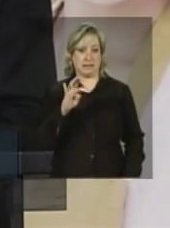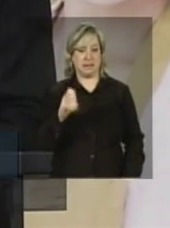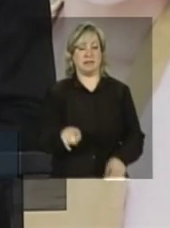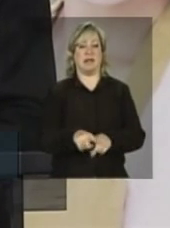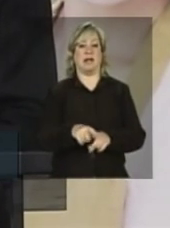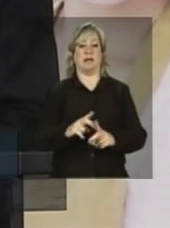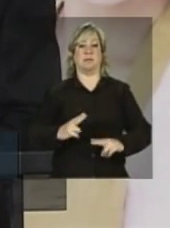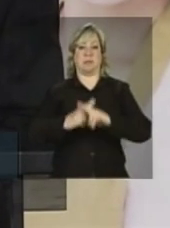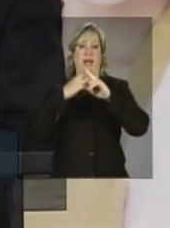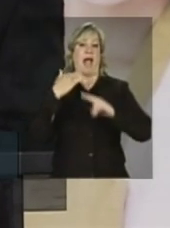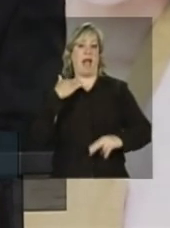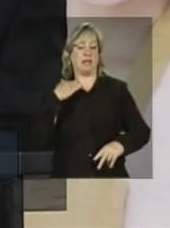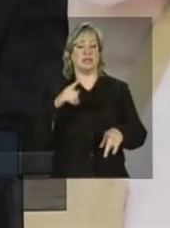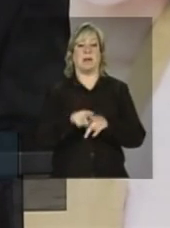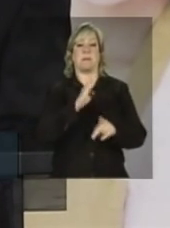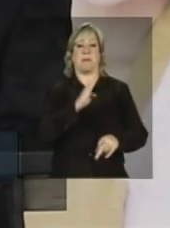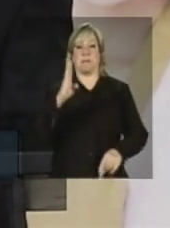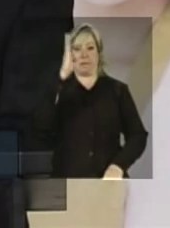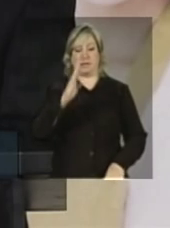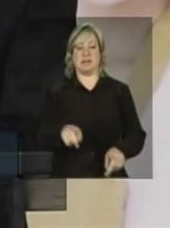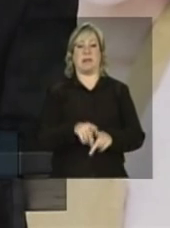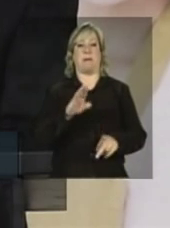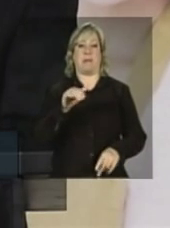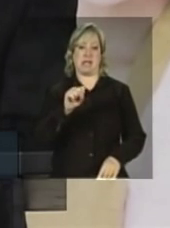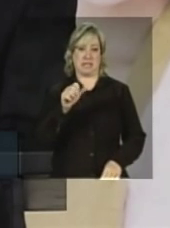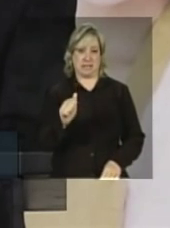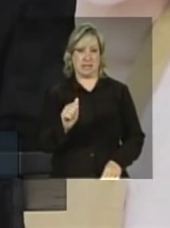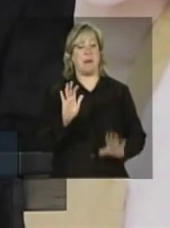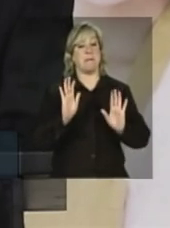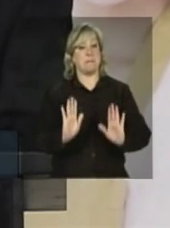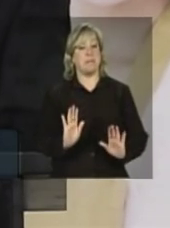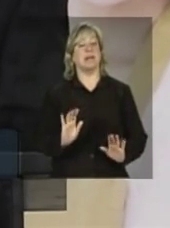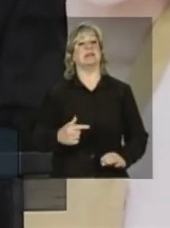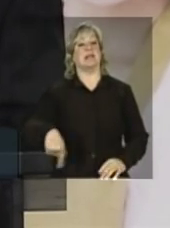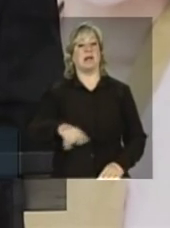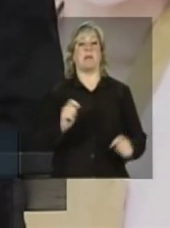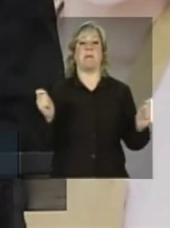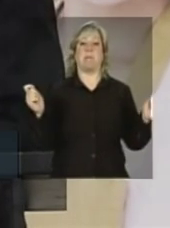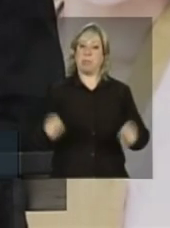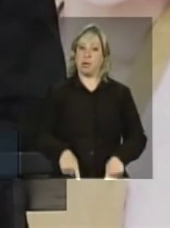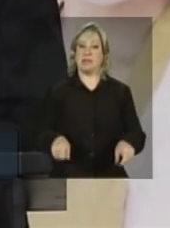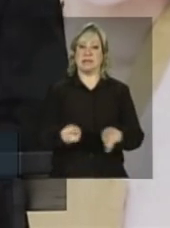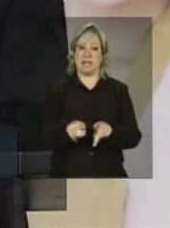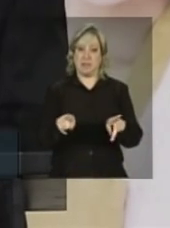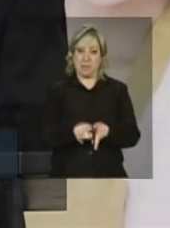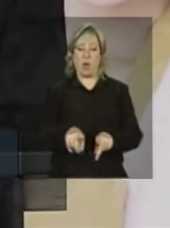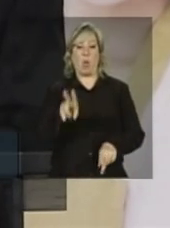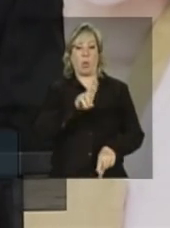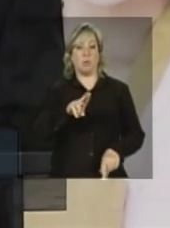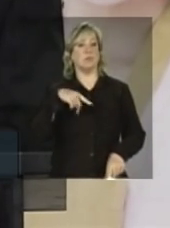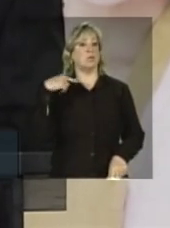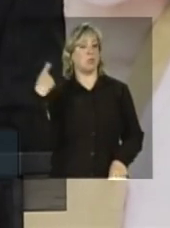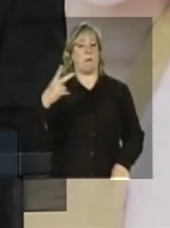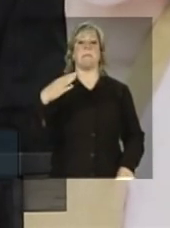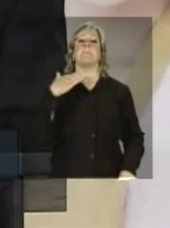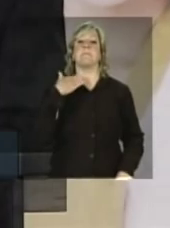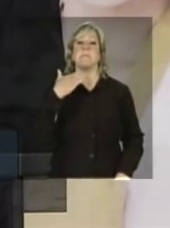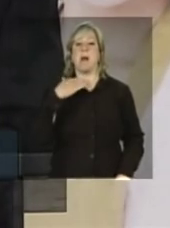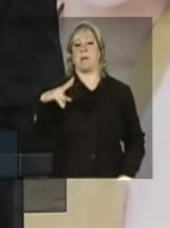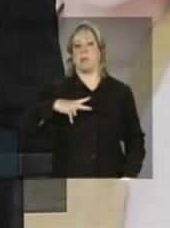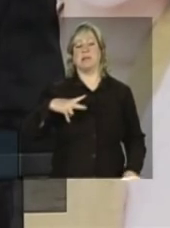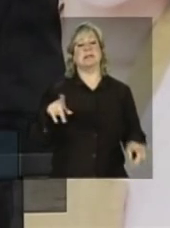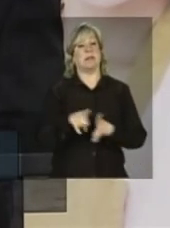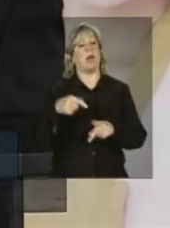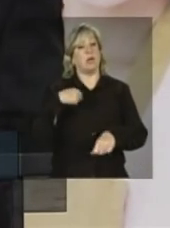Caixa Econômica, o Banco do Brasil e o BASA. Porém, ele poderá ser utilizado também pelos bancos privados, aliás, eu